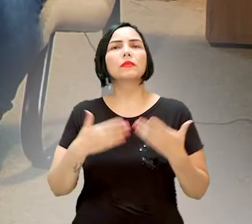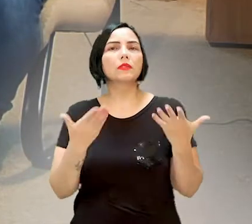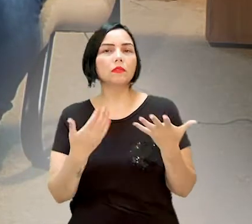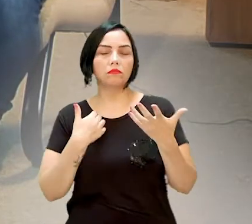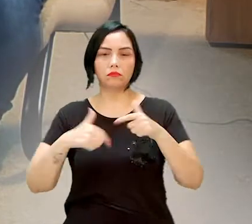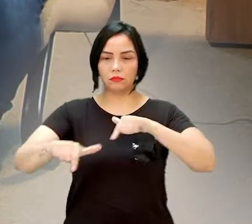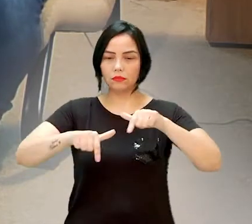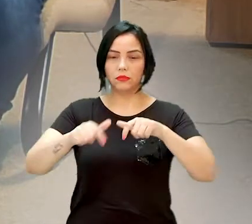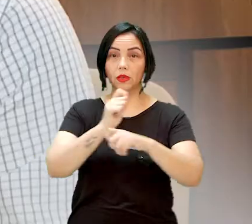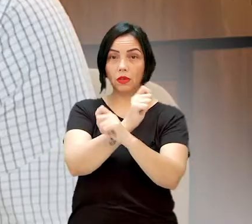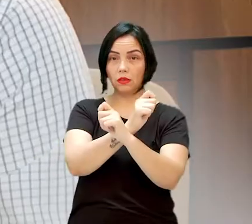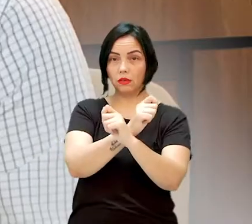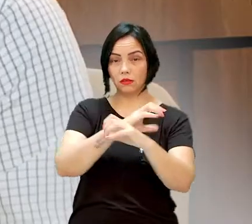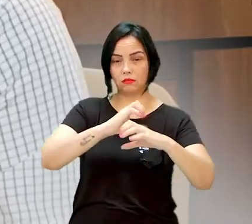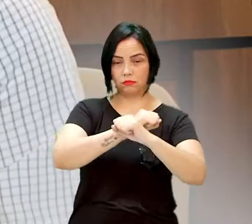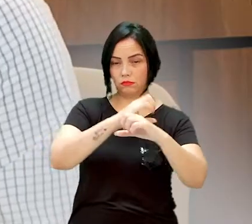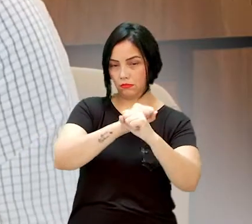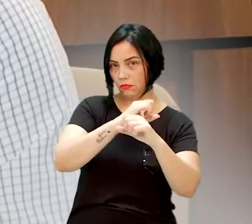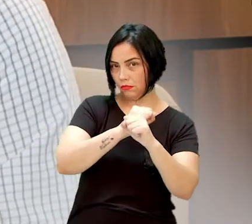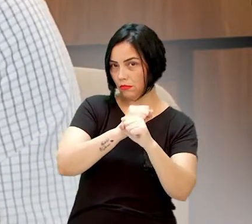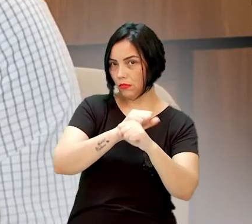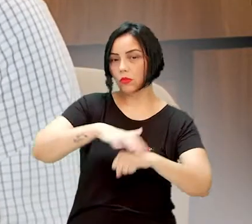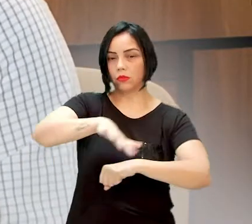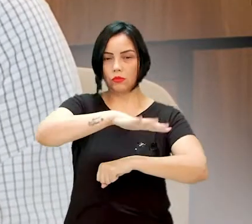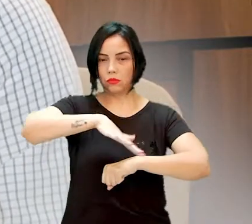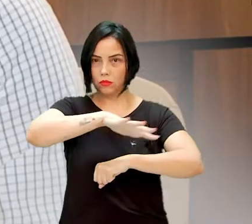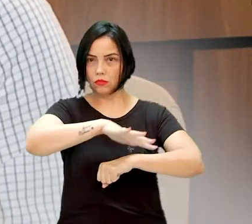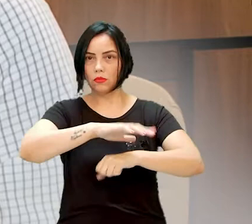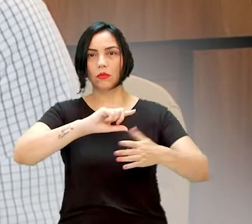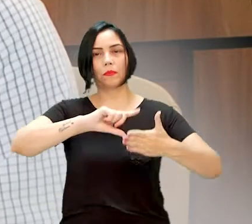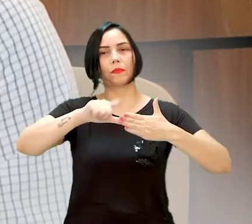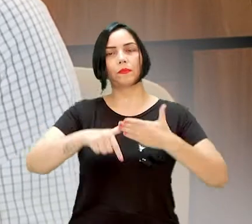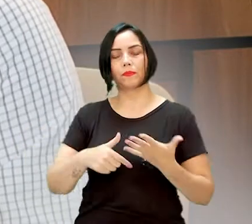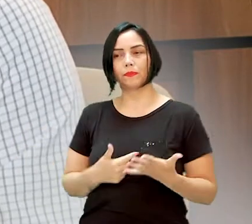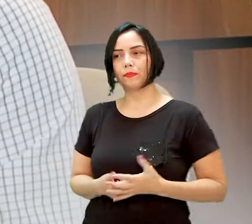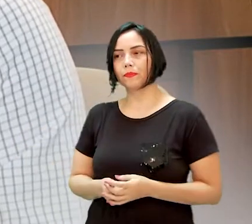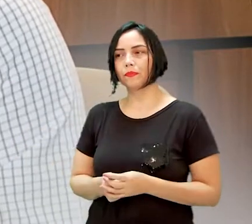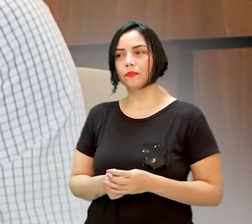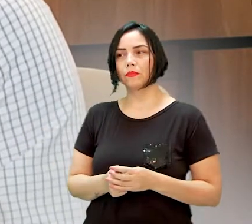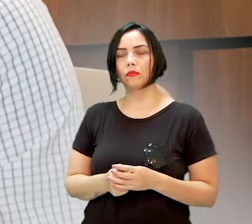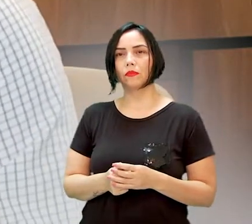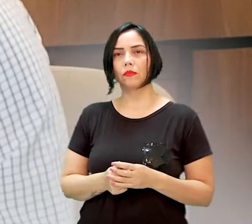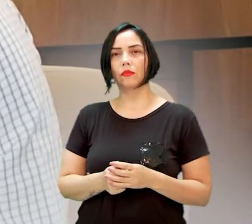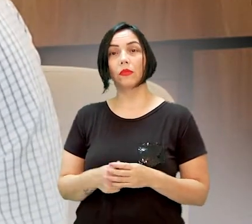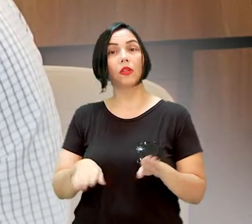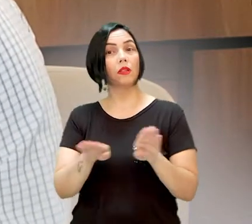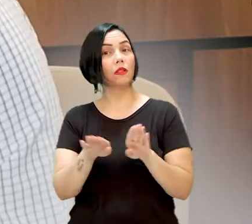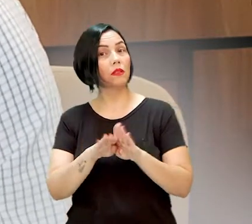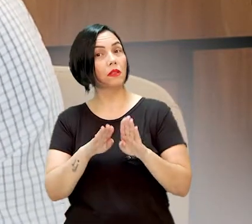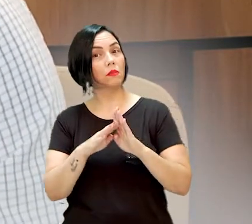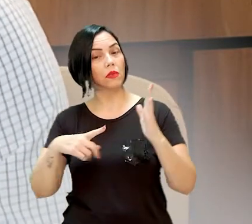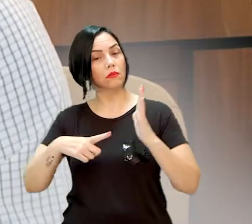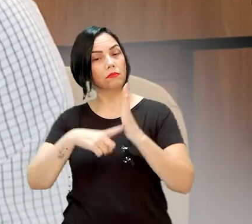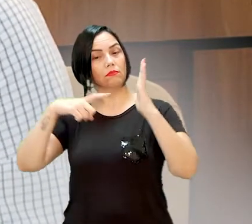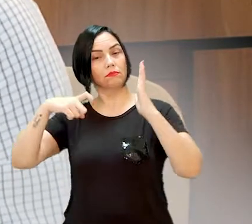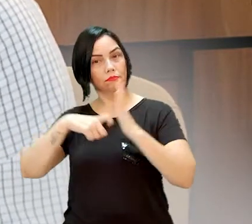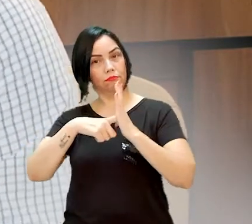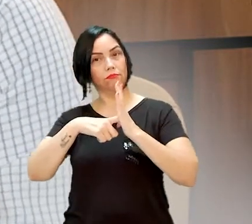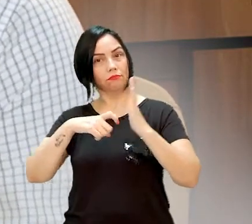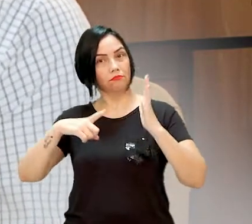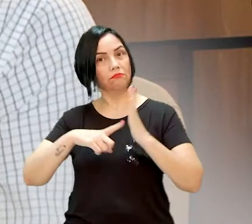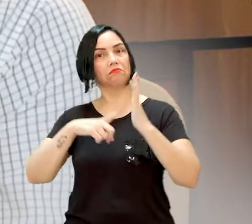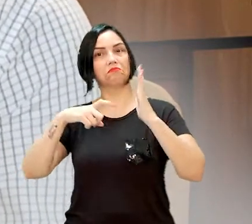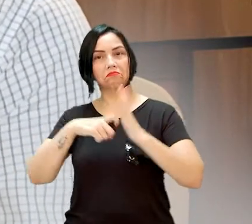contabilidade, posteriormente acabei trabalhando no PROCON de Jaraguá do Sul, como estagiário.